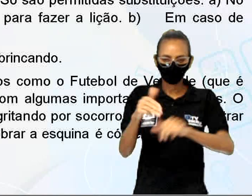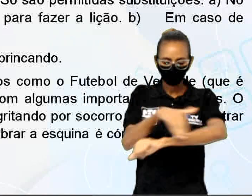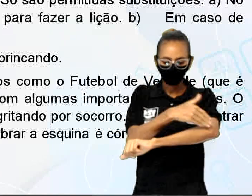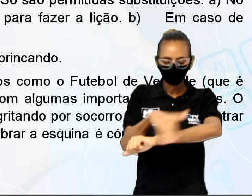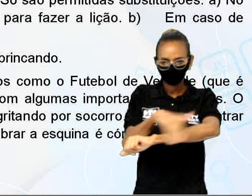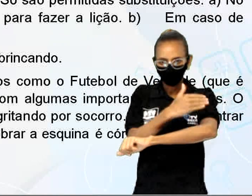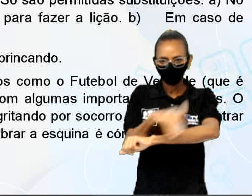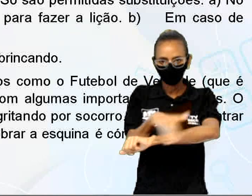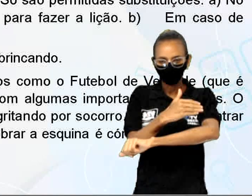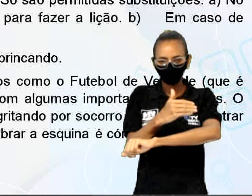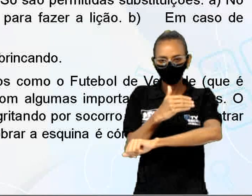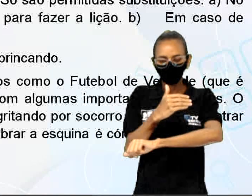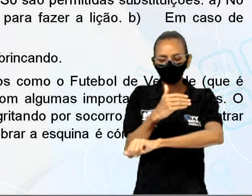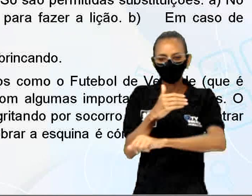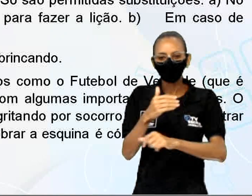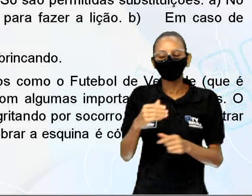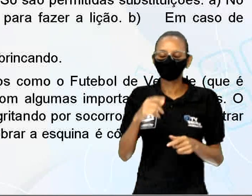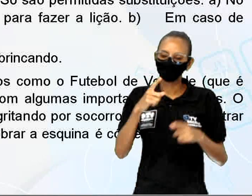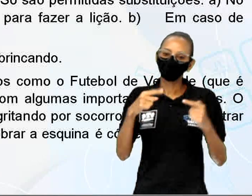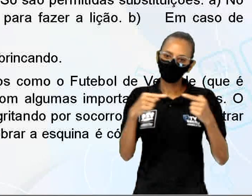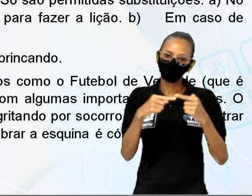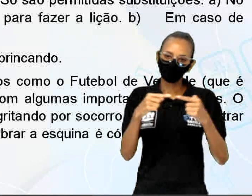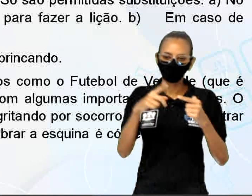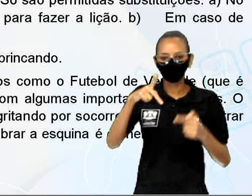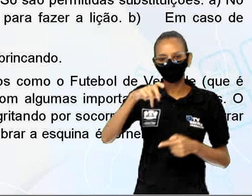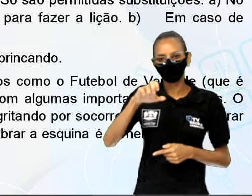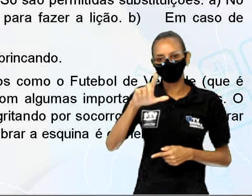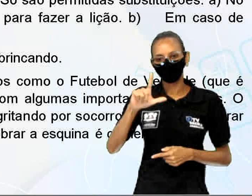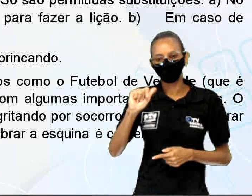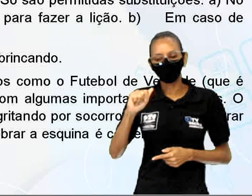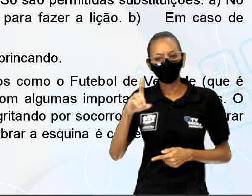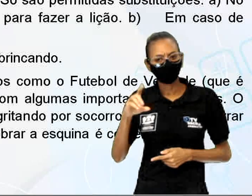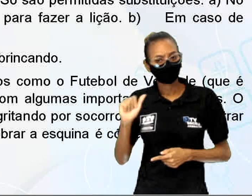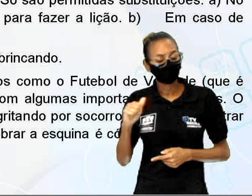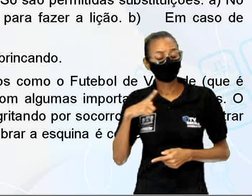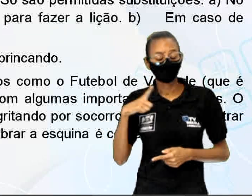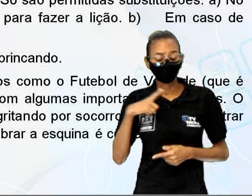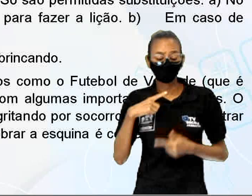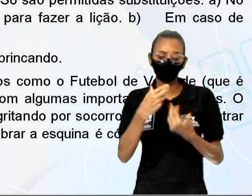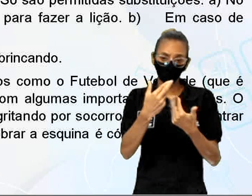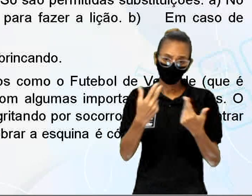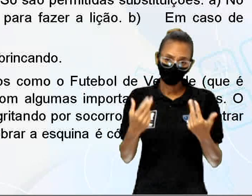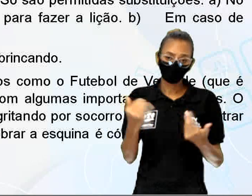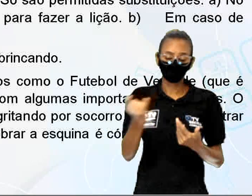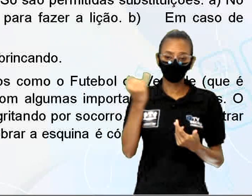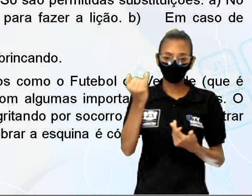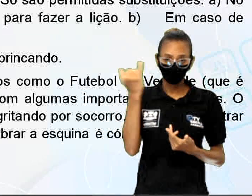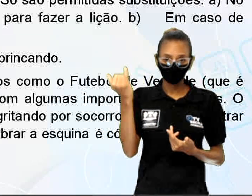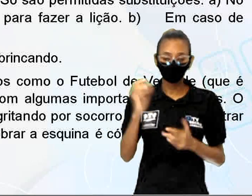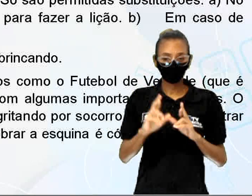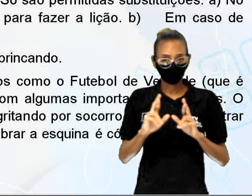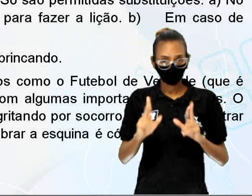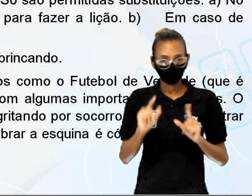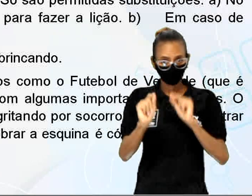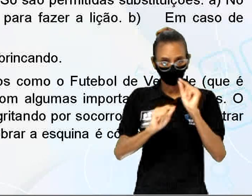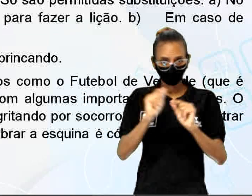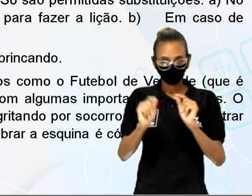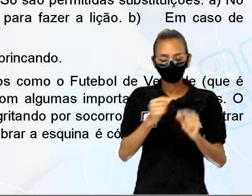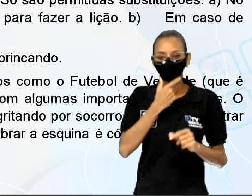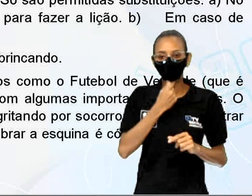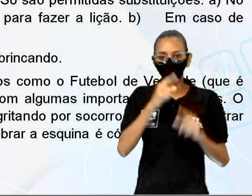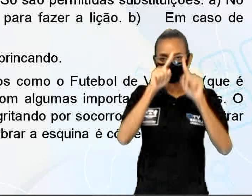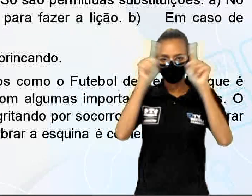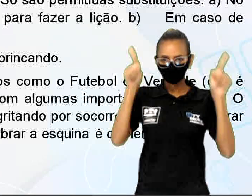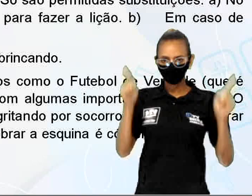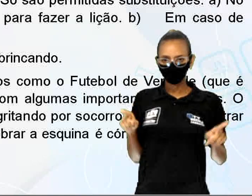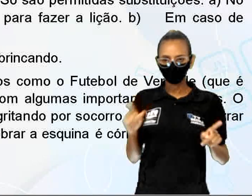referência chamam a pelada mas com algumas importantes variações. O goleiro só é intocável dentro da